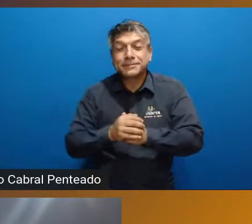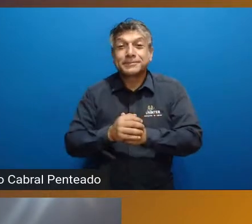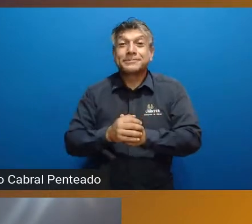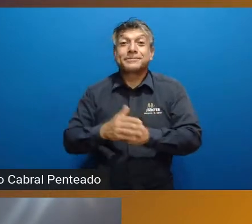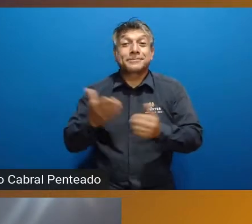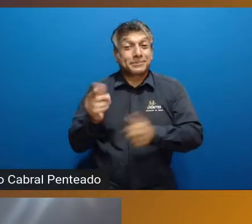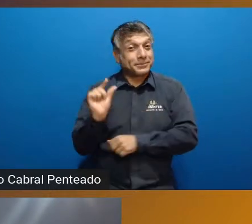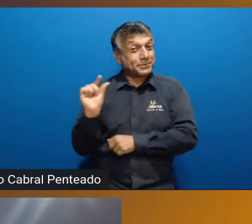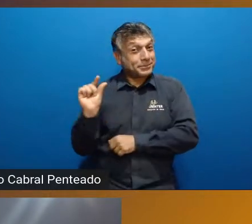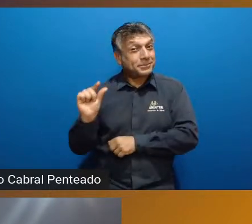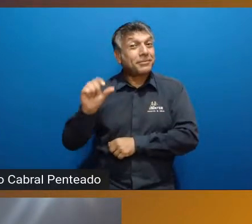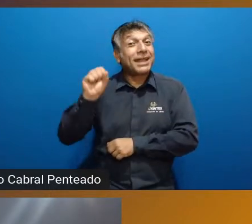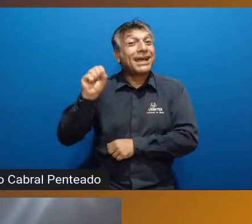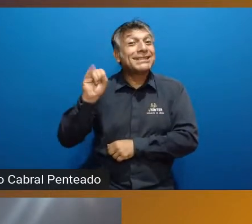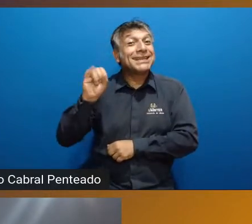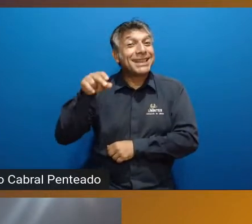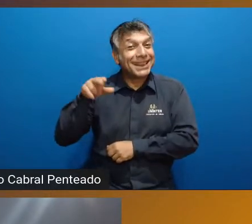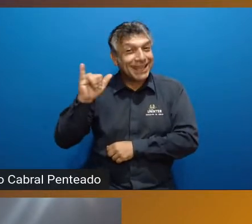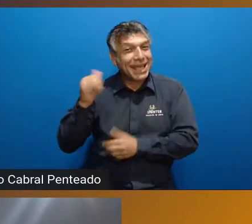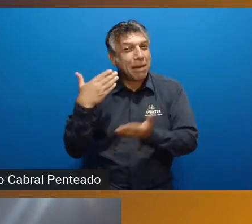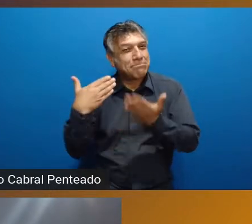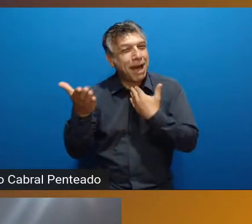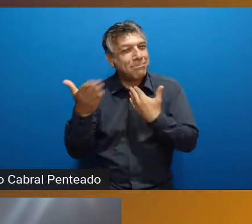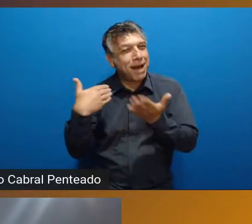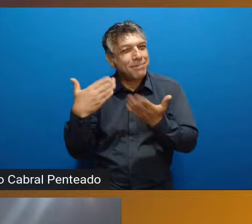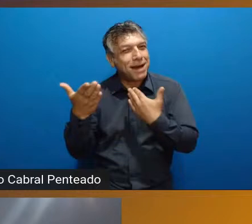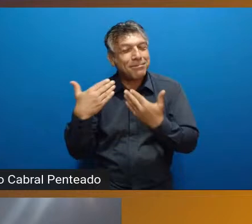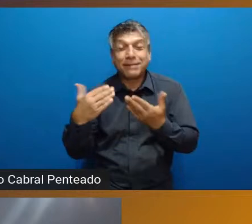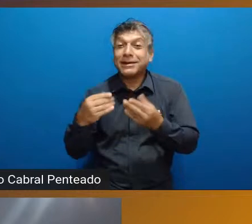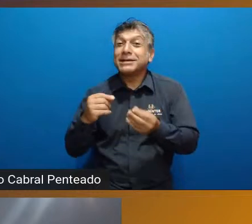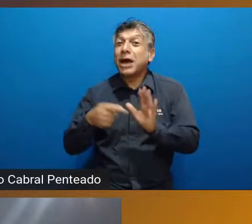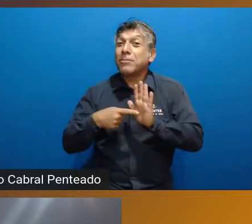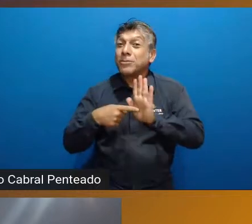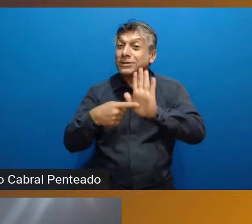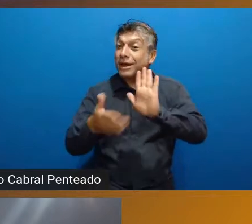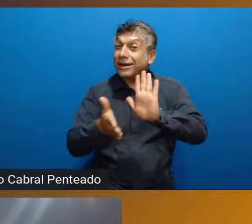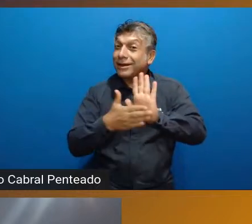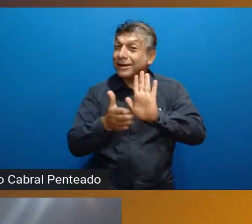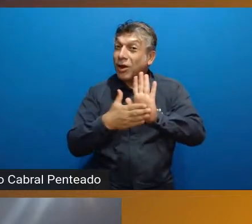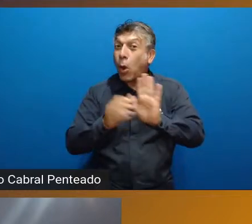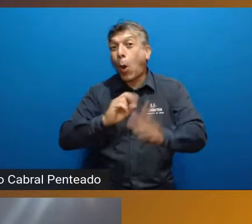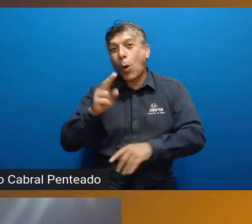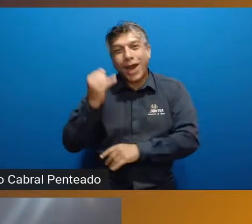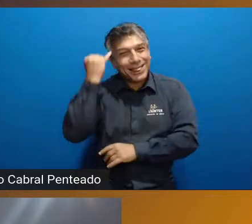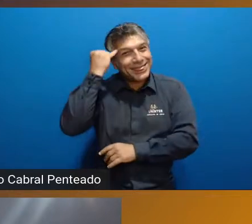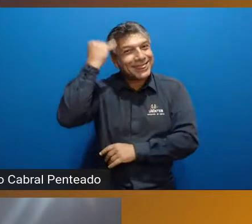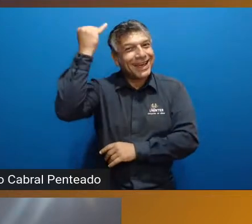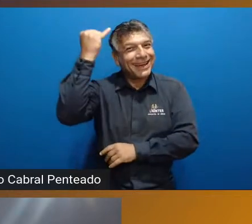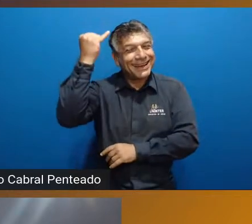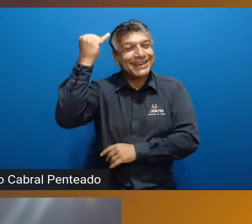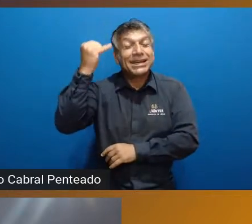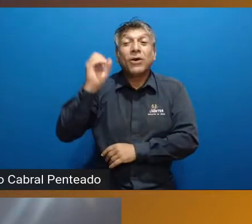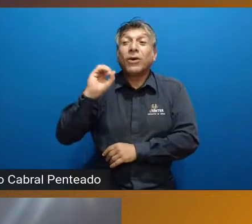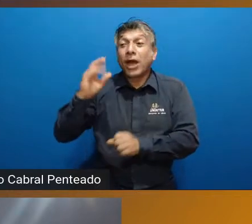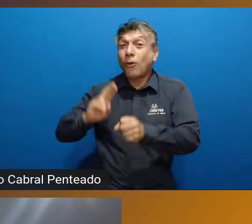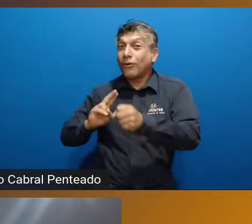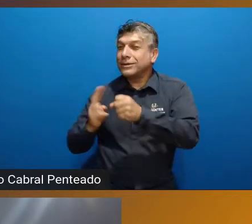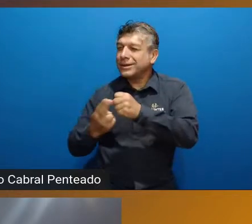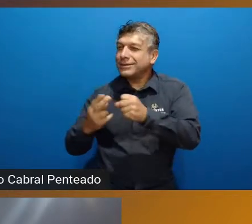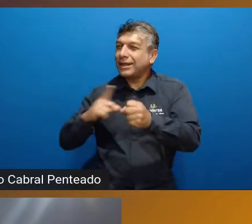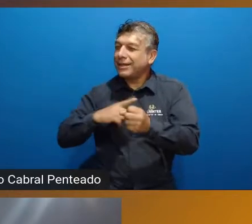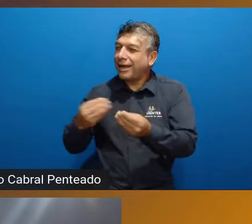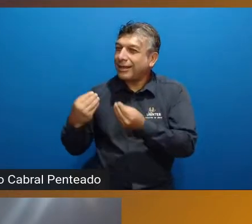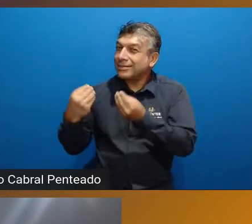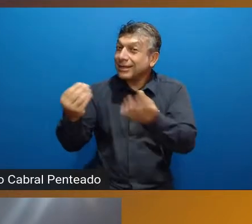Sidney vai conversar com vocês e vai apresentar algumas propostas ou algumas ideias do que a Uninter tem para os